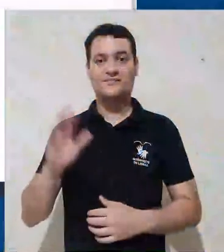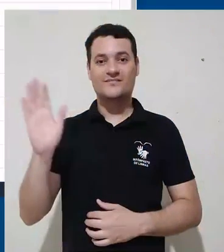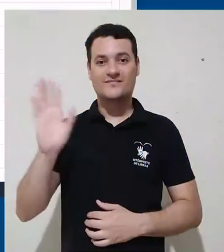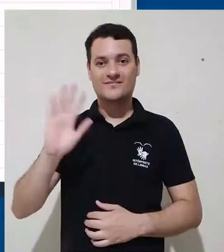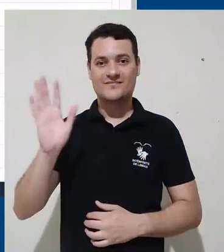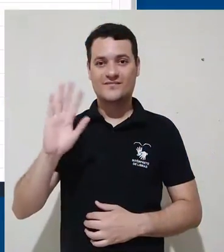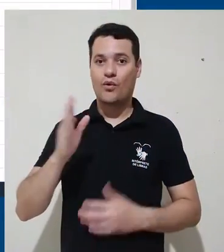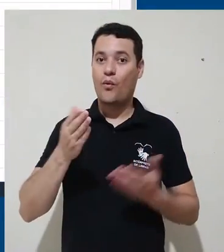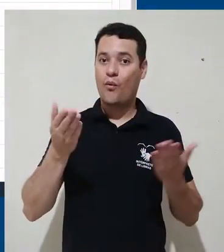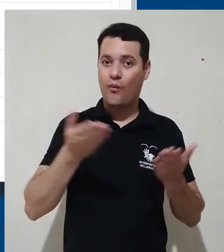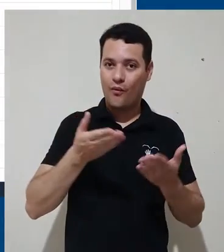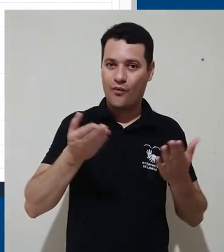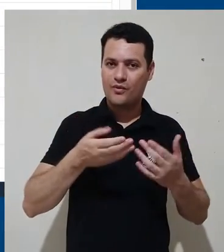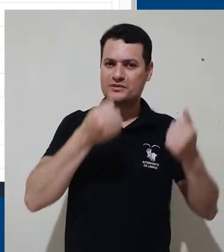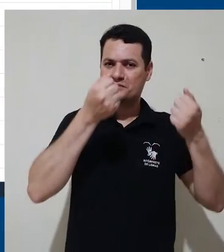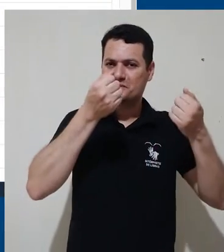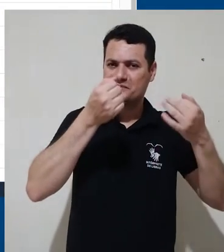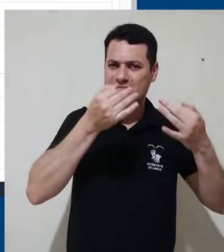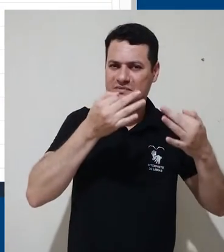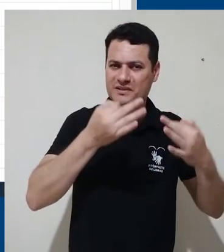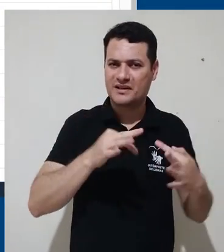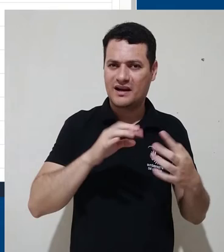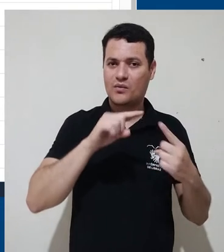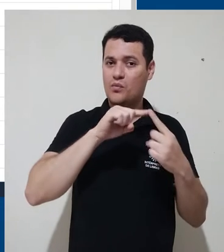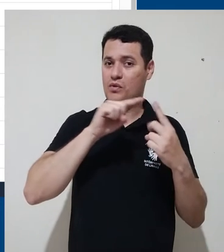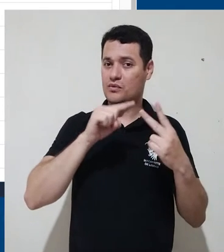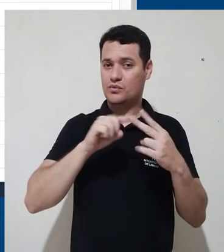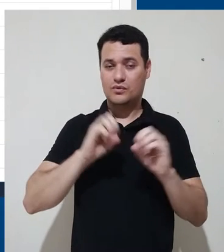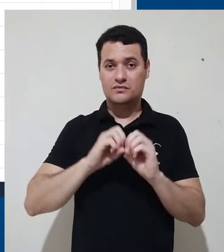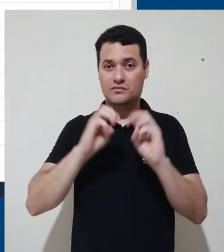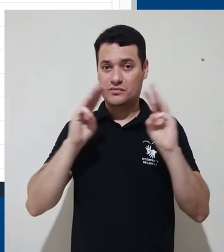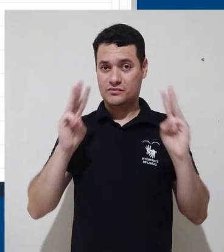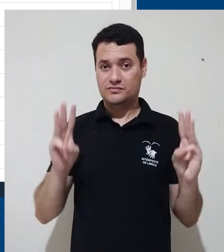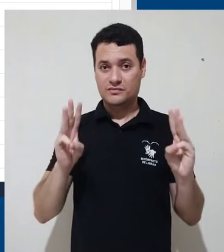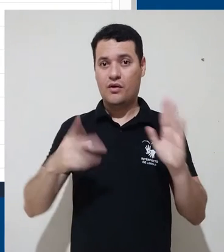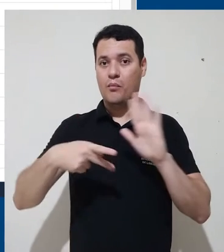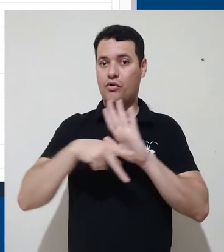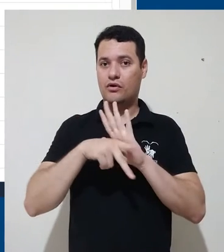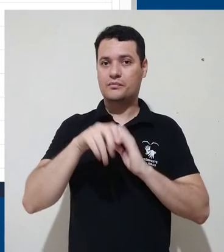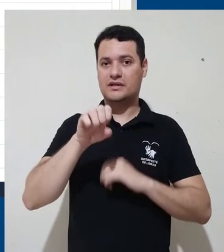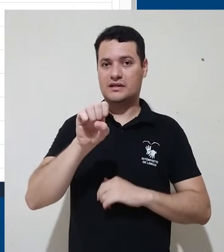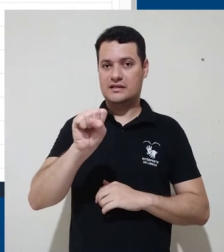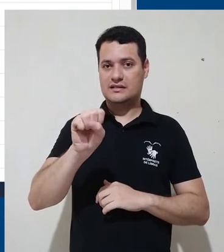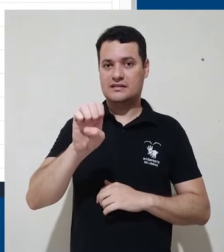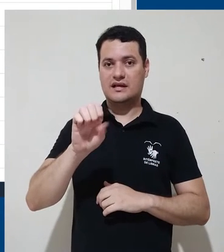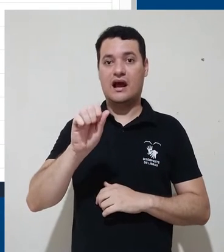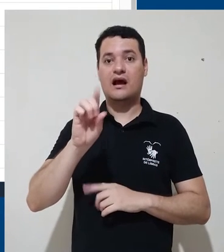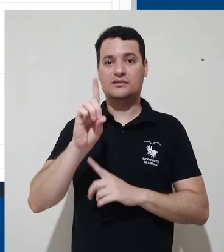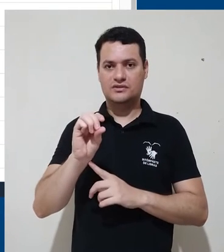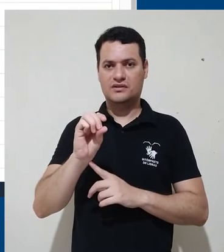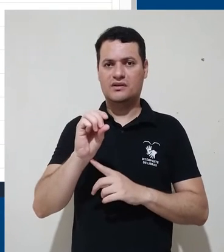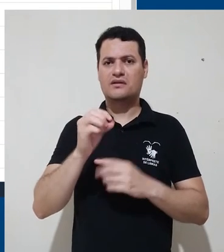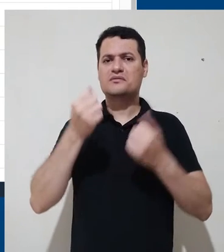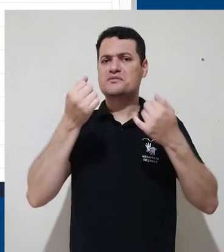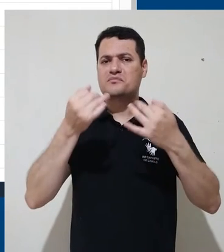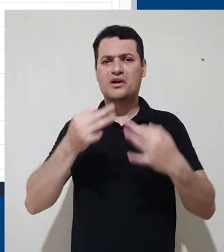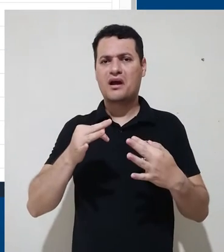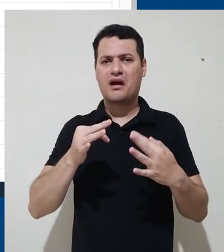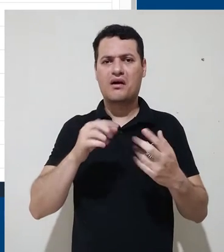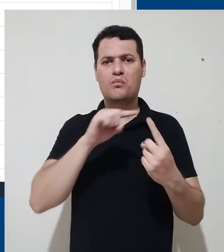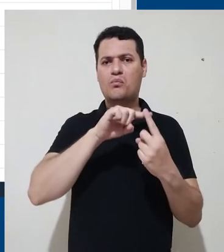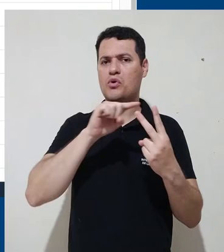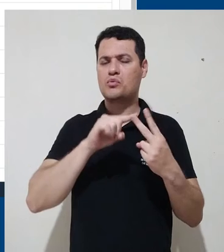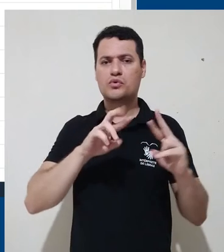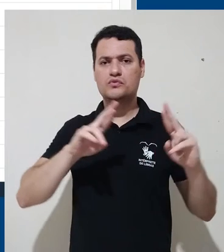Olá, hoje vamos dar detalhes sobre as duas plataformas Moodle que a SEAD possui, vamos dar detalhes sobre as